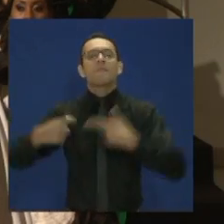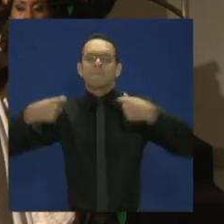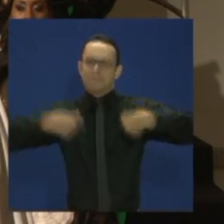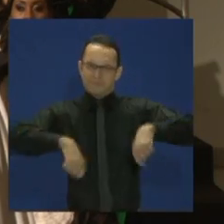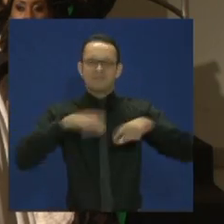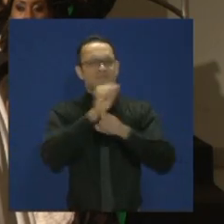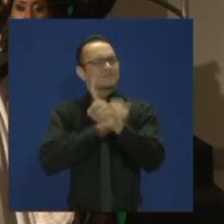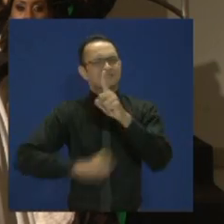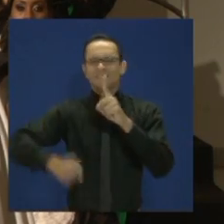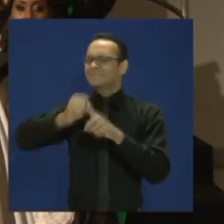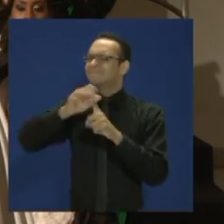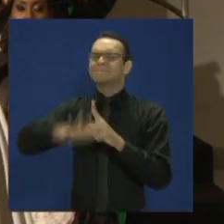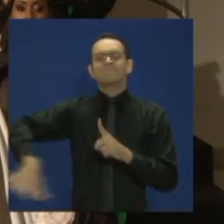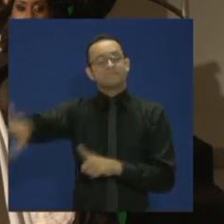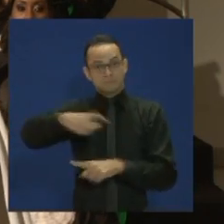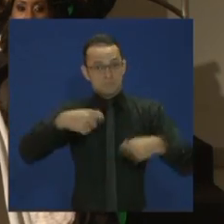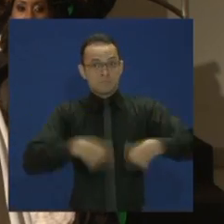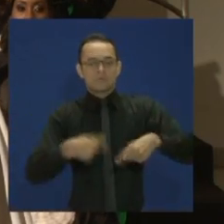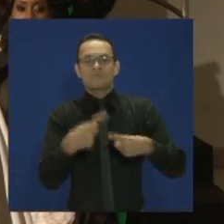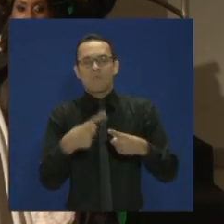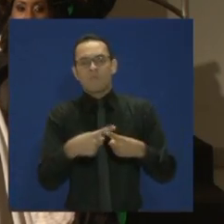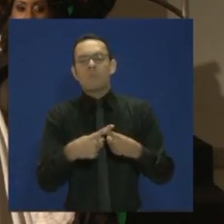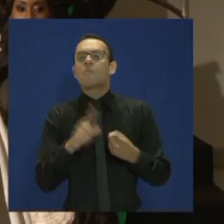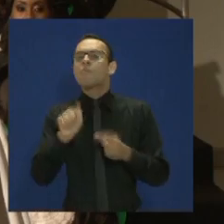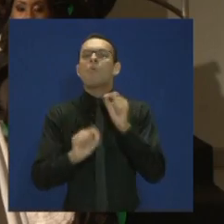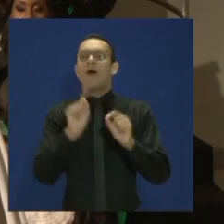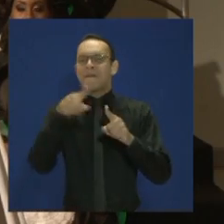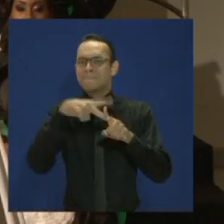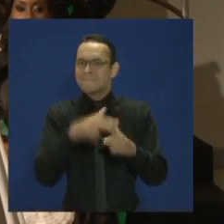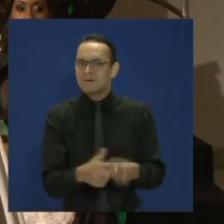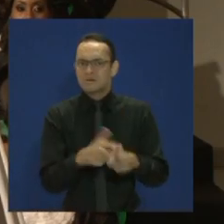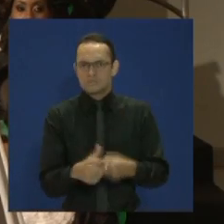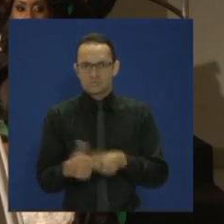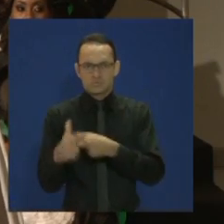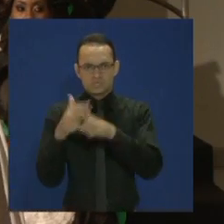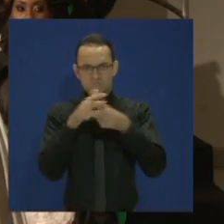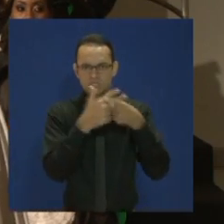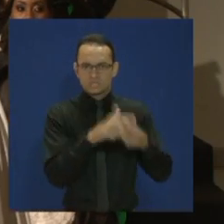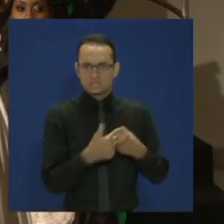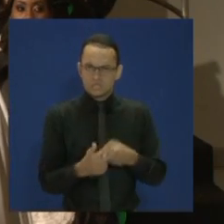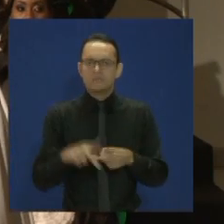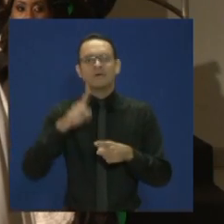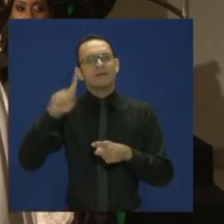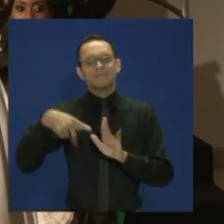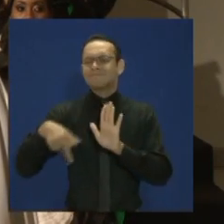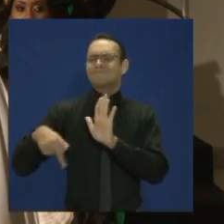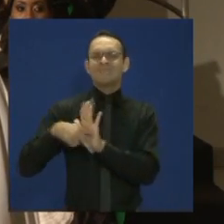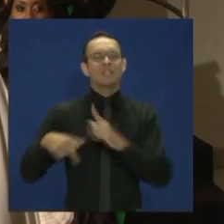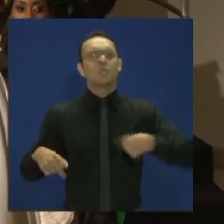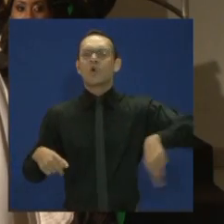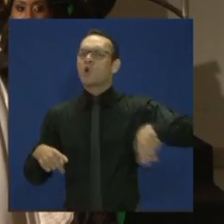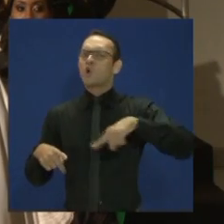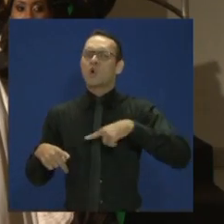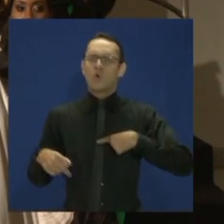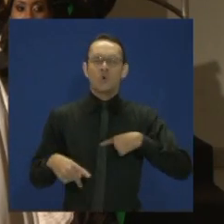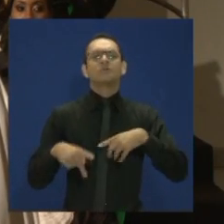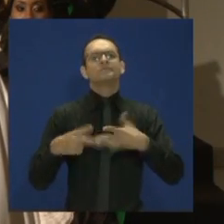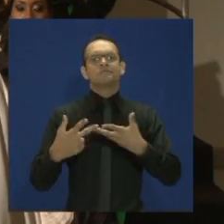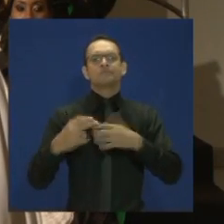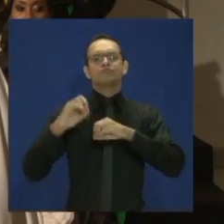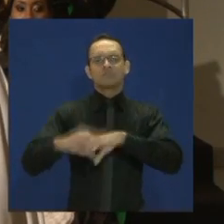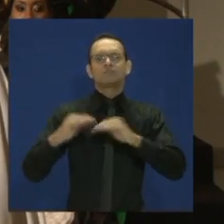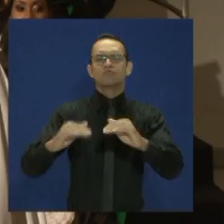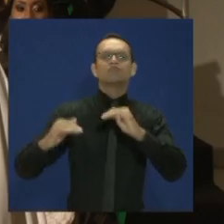aqui presentes, para a manutenção desse patrimônio que é a educação pública brasileira, que é a Universidade